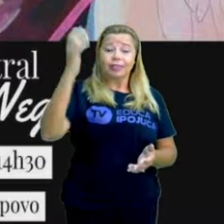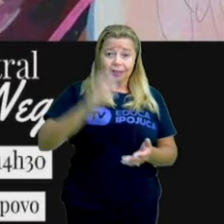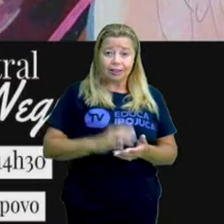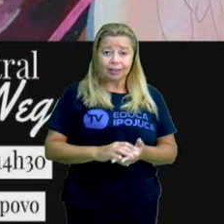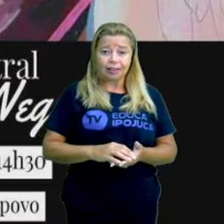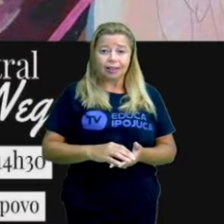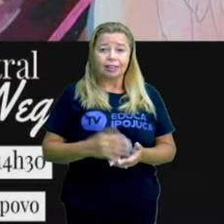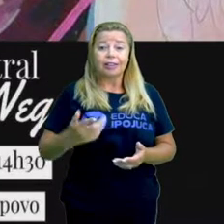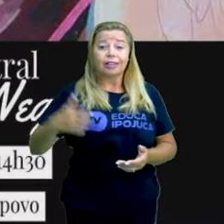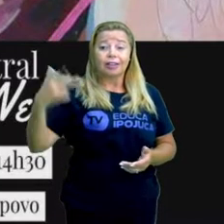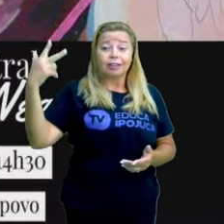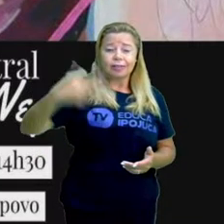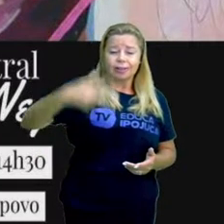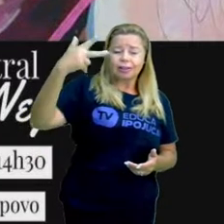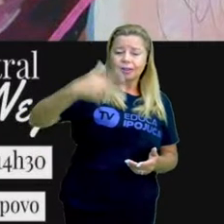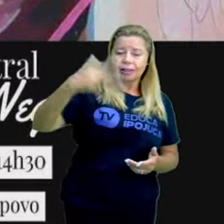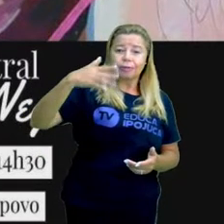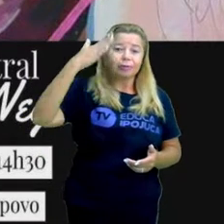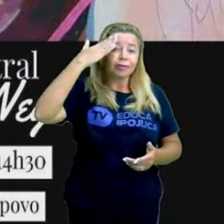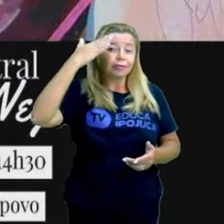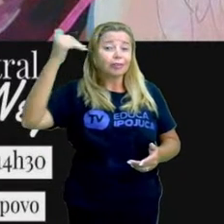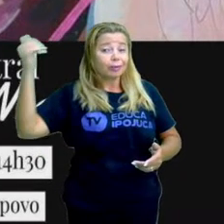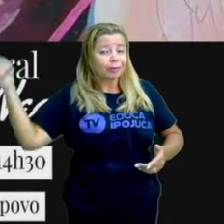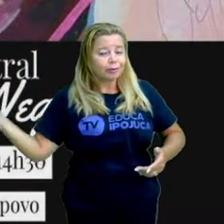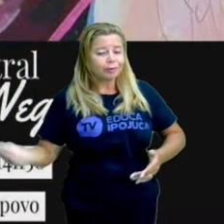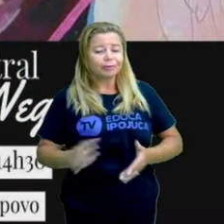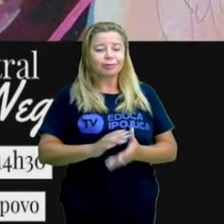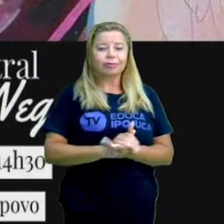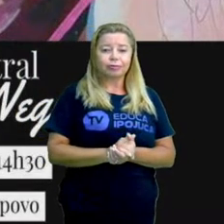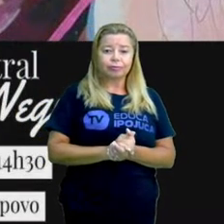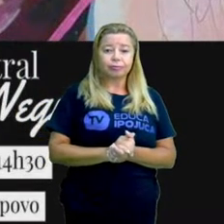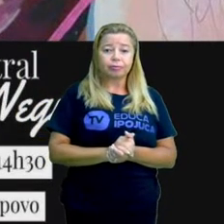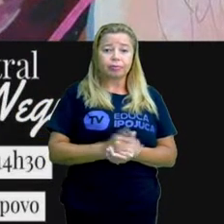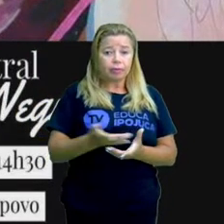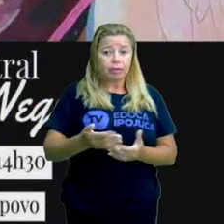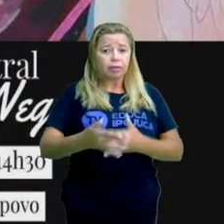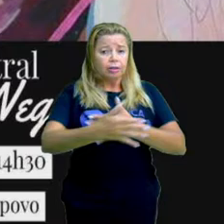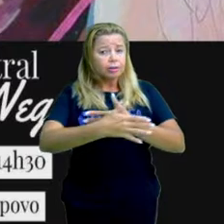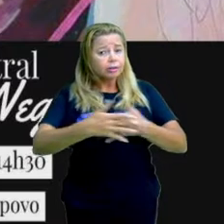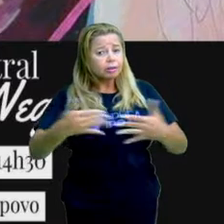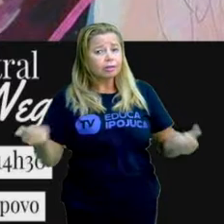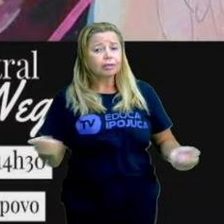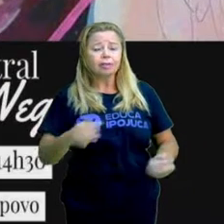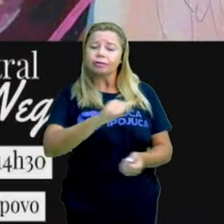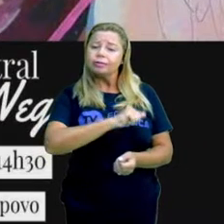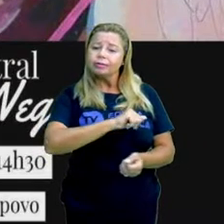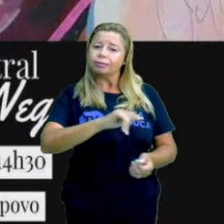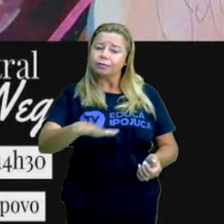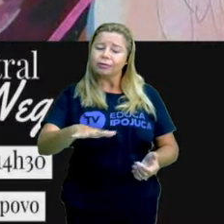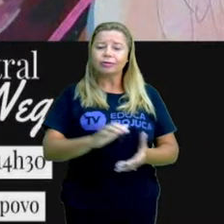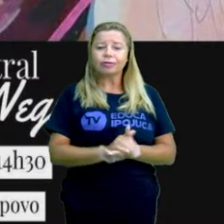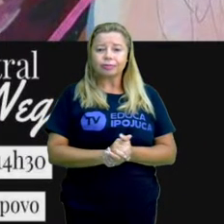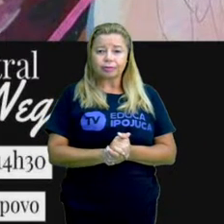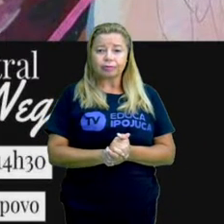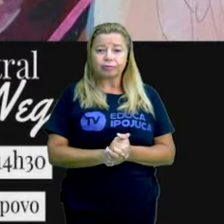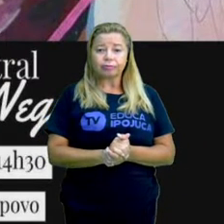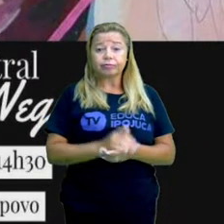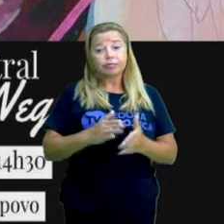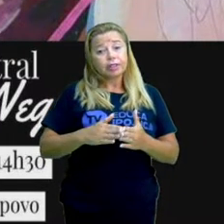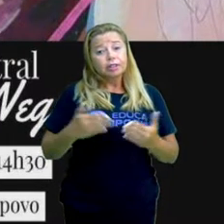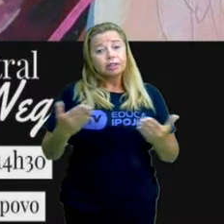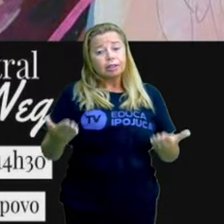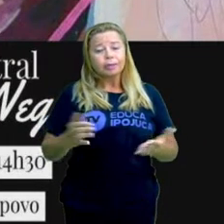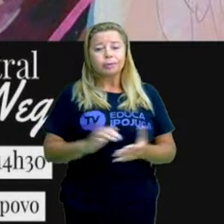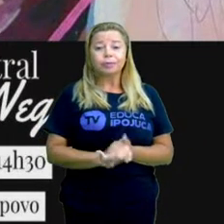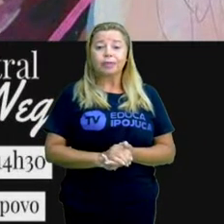Por que não? Não é verdade? E está na nossa cidade, está no centro da nossa cidade. E é uma opção